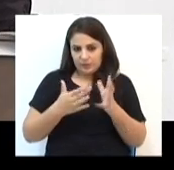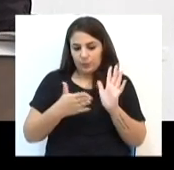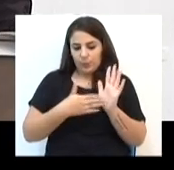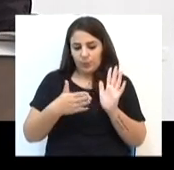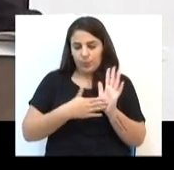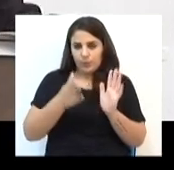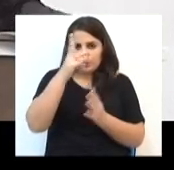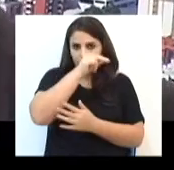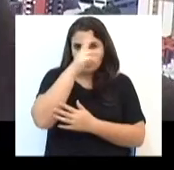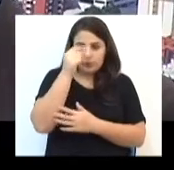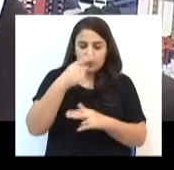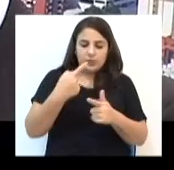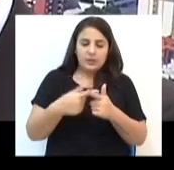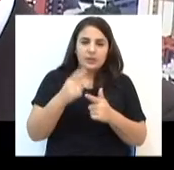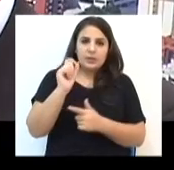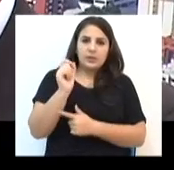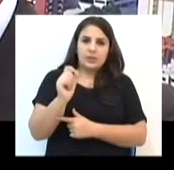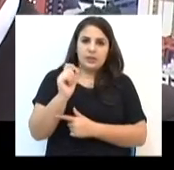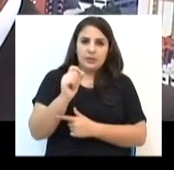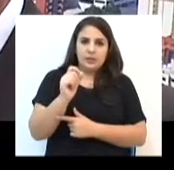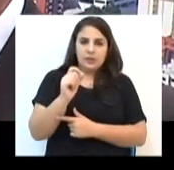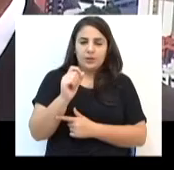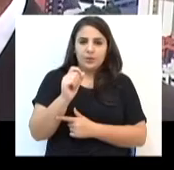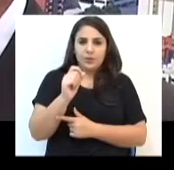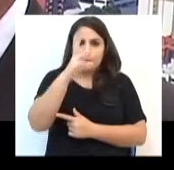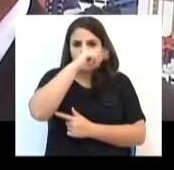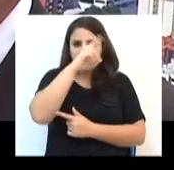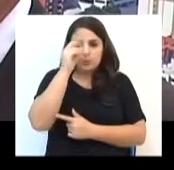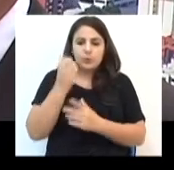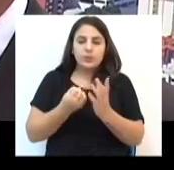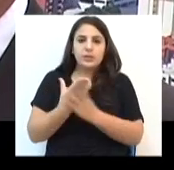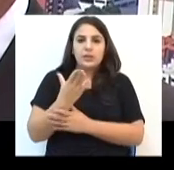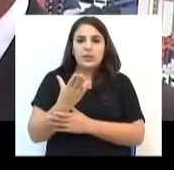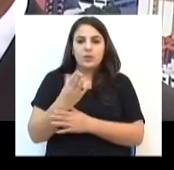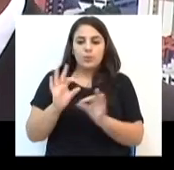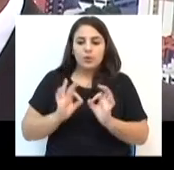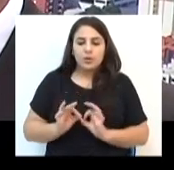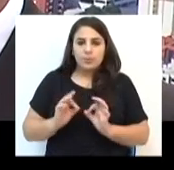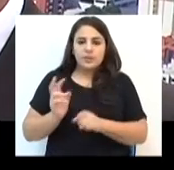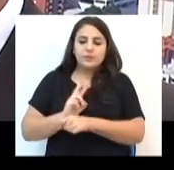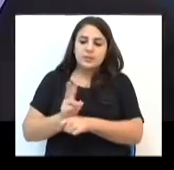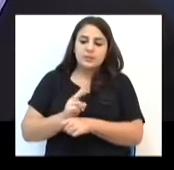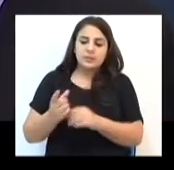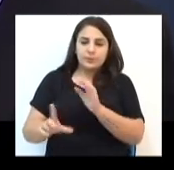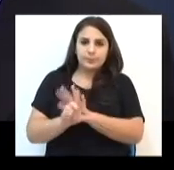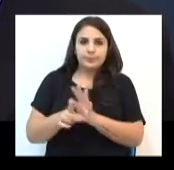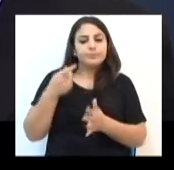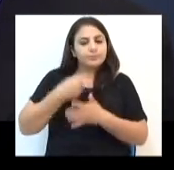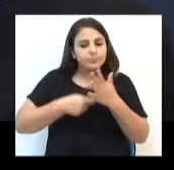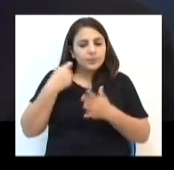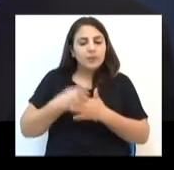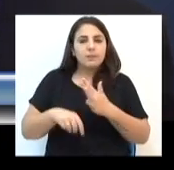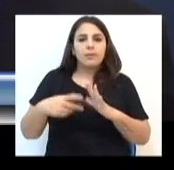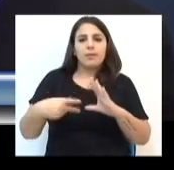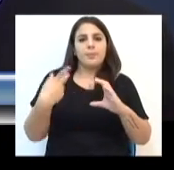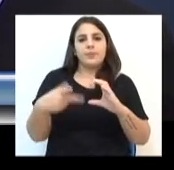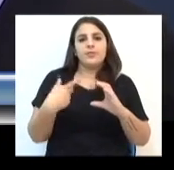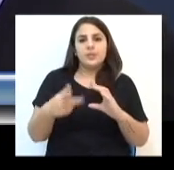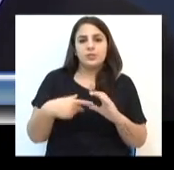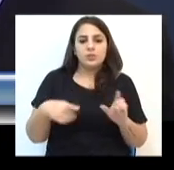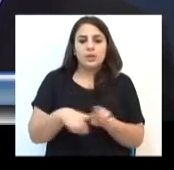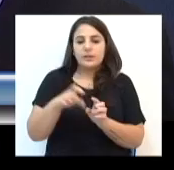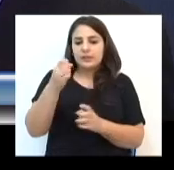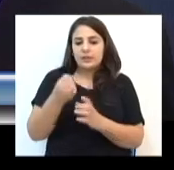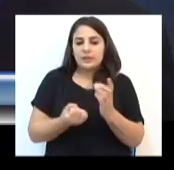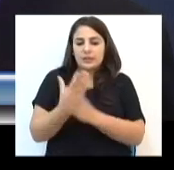Executivo, para que o município crie um programa de fiscalização das leis. Eu tentei lançar na Casa uma